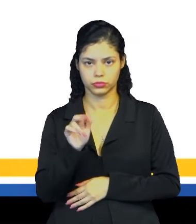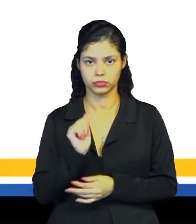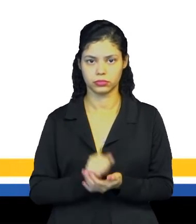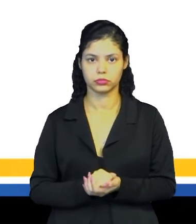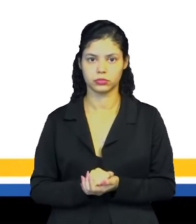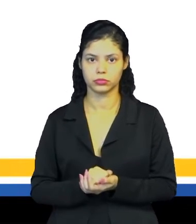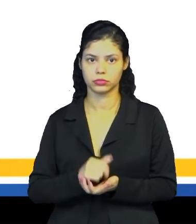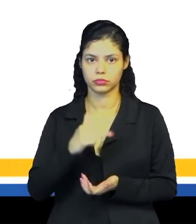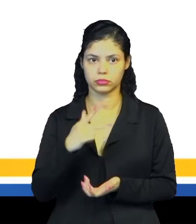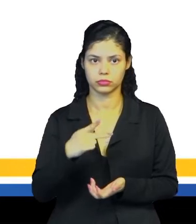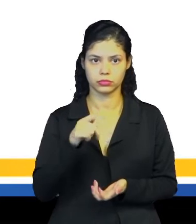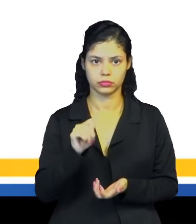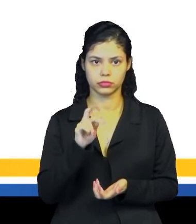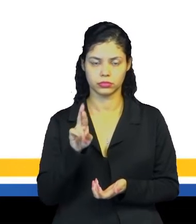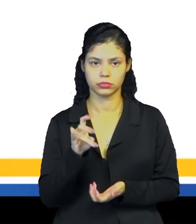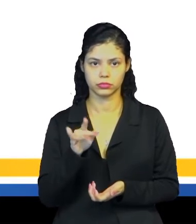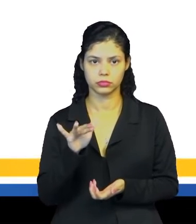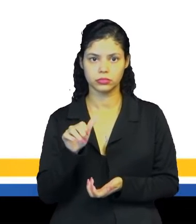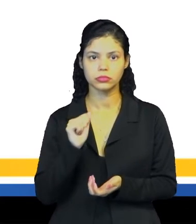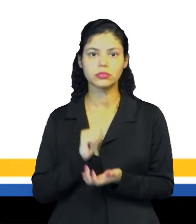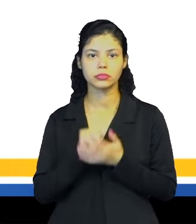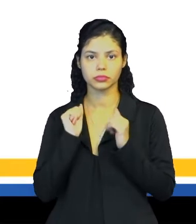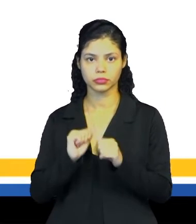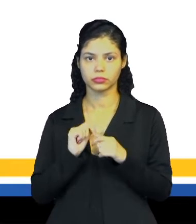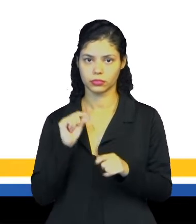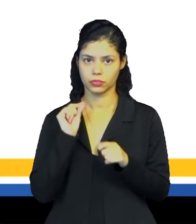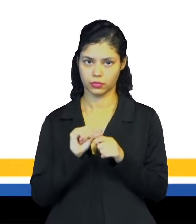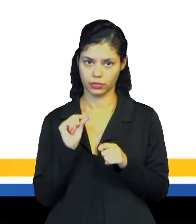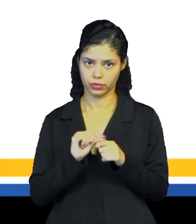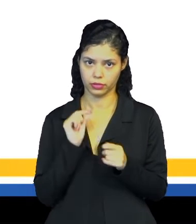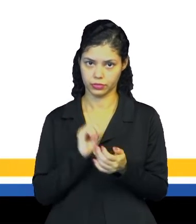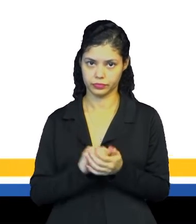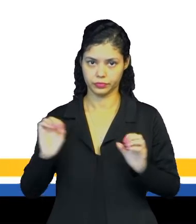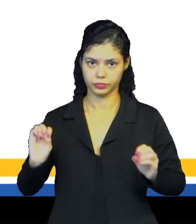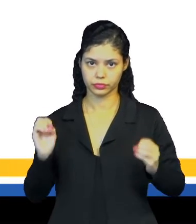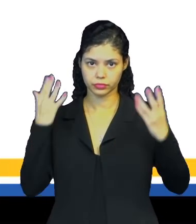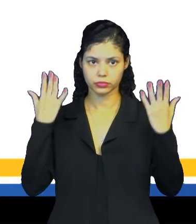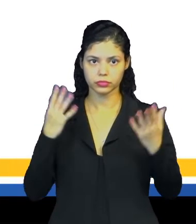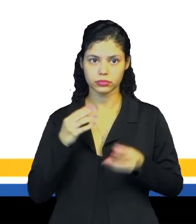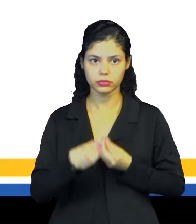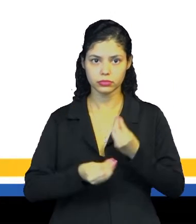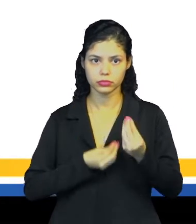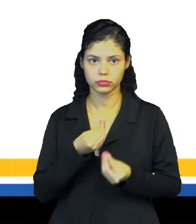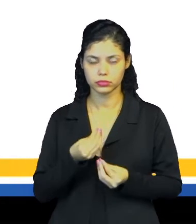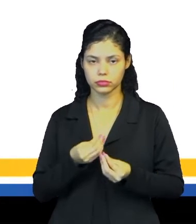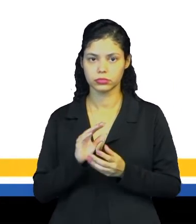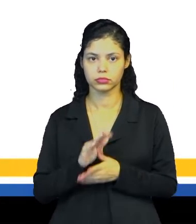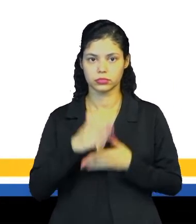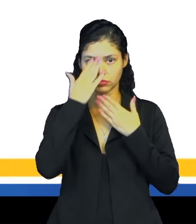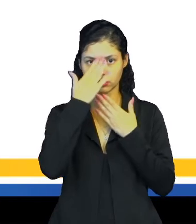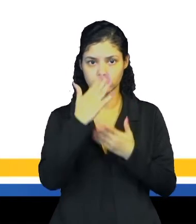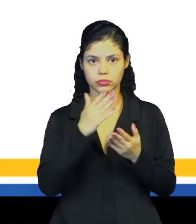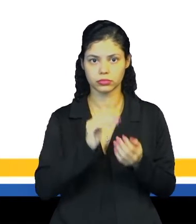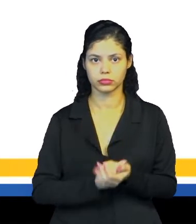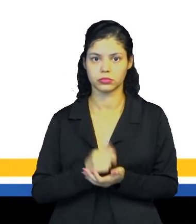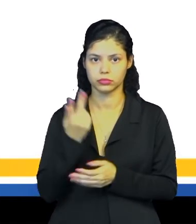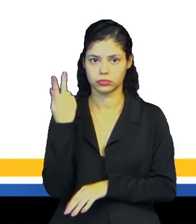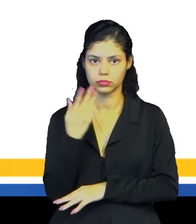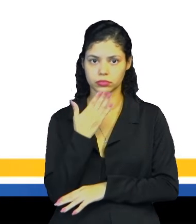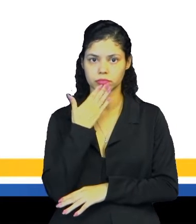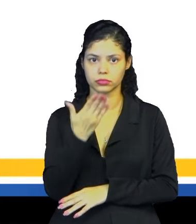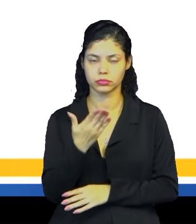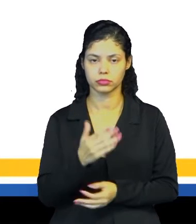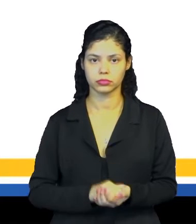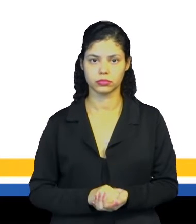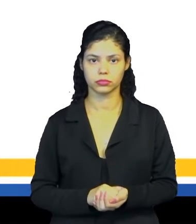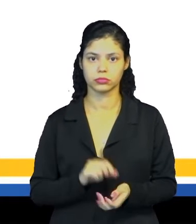chamados pajelanças poderiam ser feitos em festividades, né? Como forma de agradecimento e